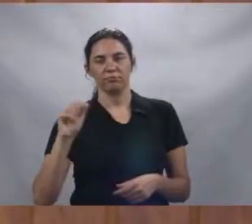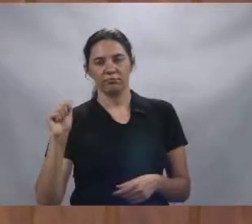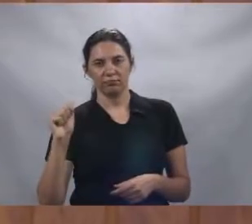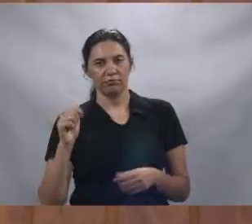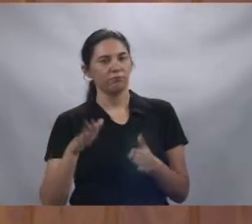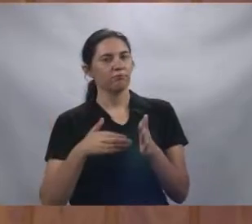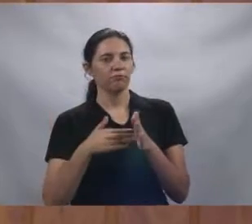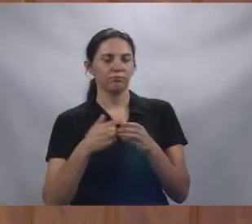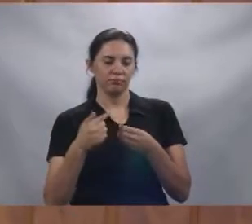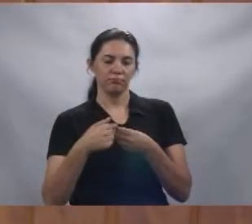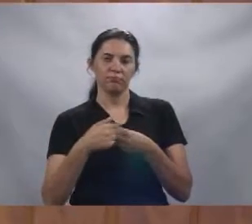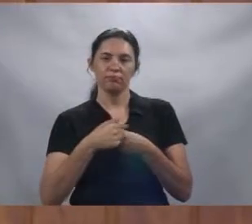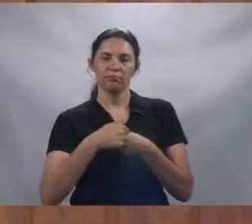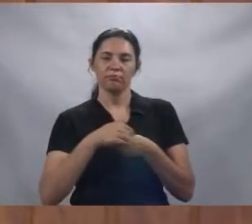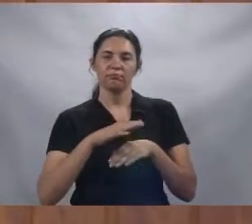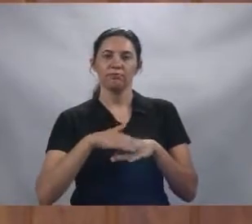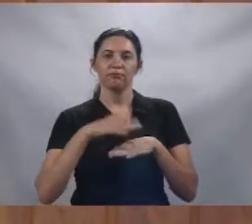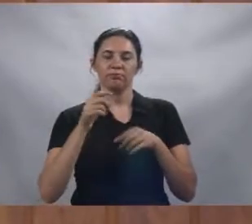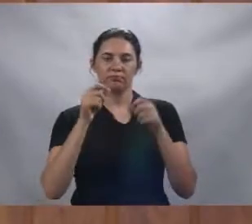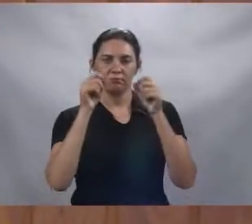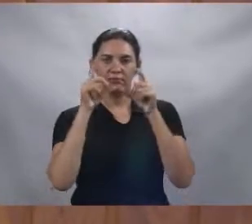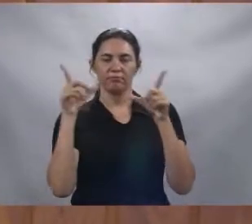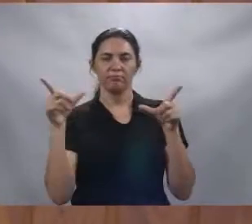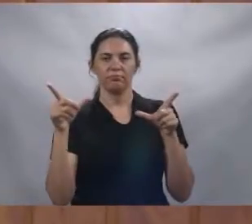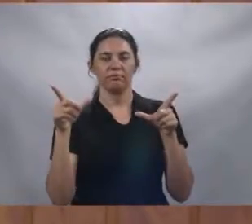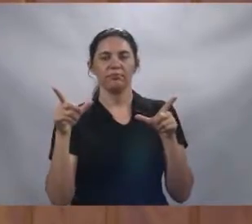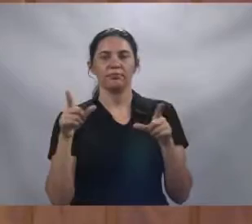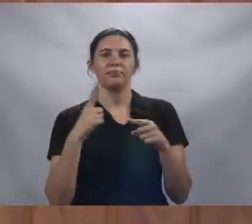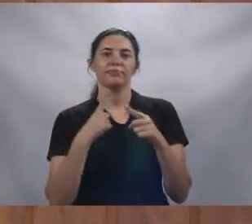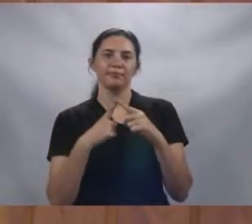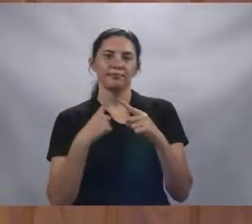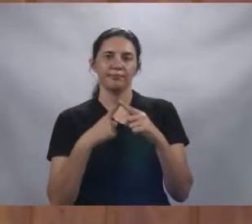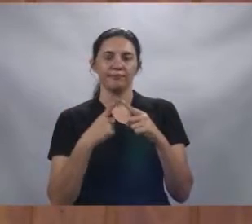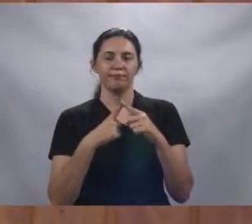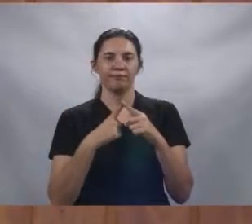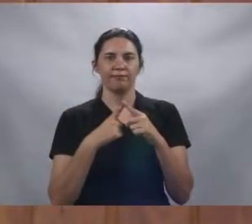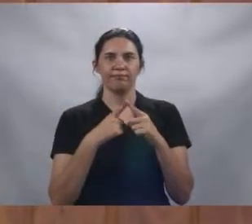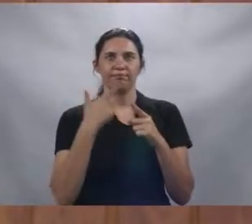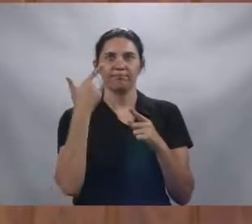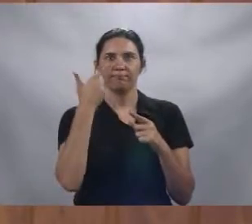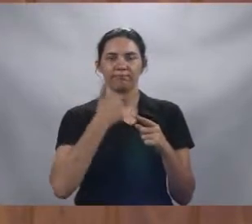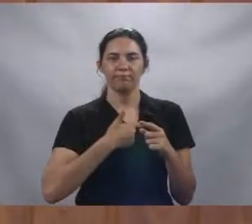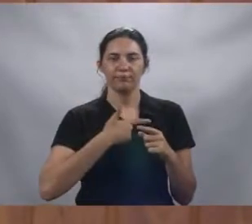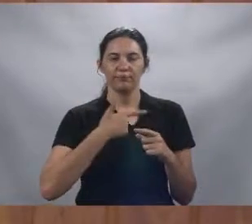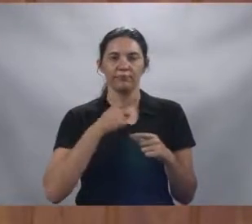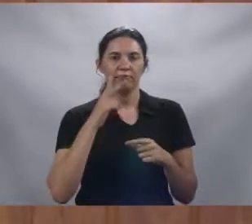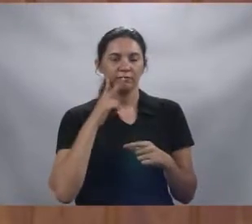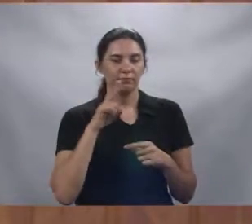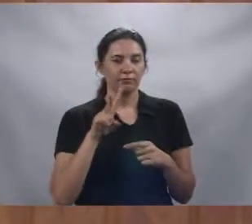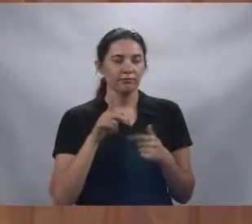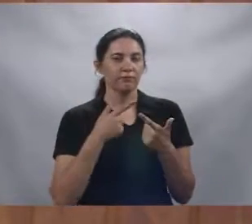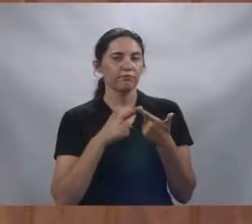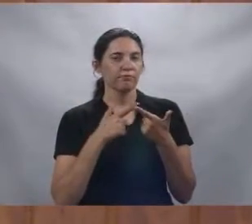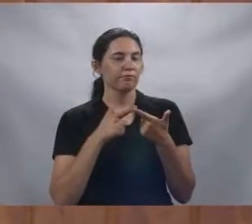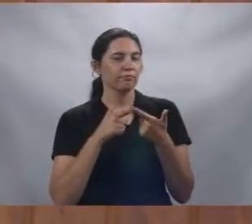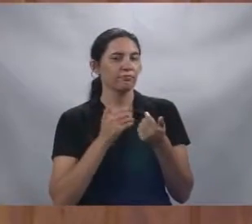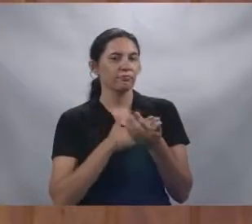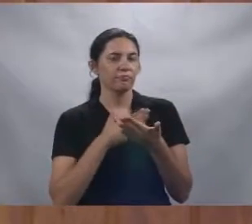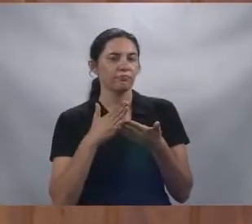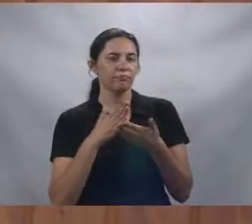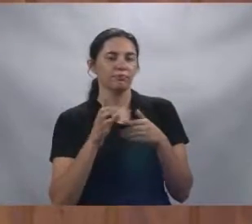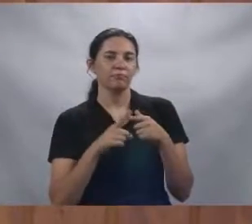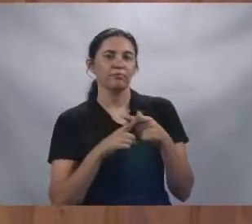distritos, mais uma atenção. Porque a coisa está feia. Vocês viram aqui pela situação, começa pelo